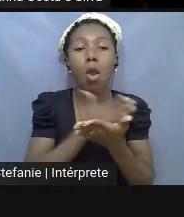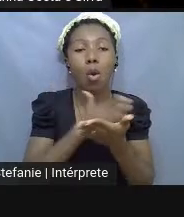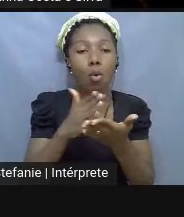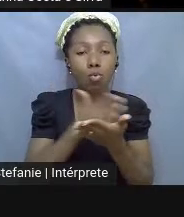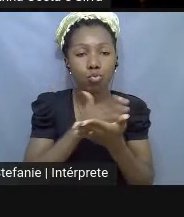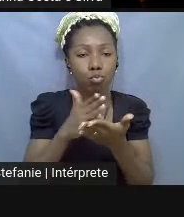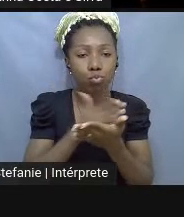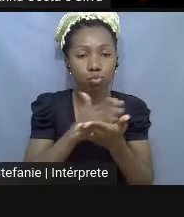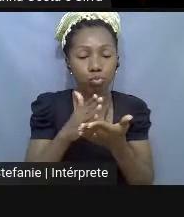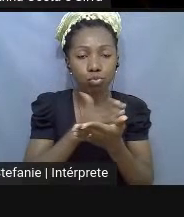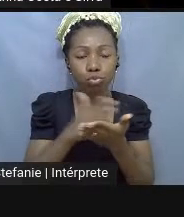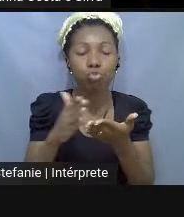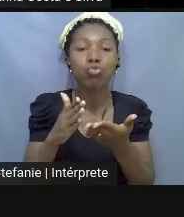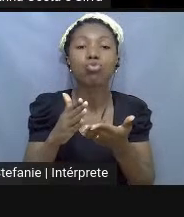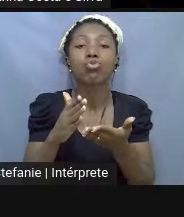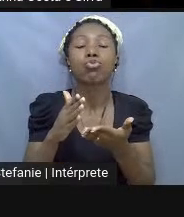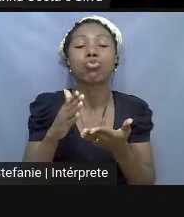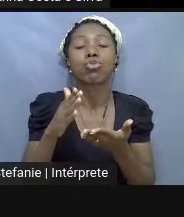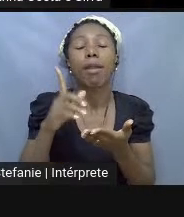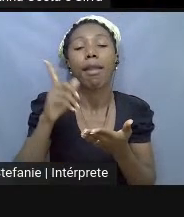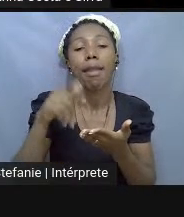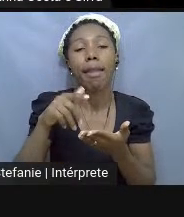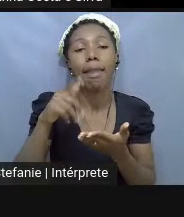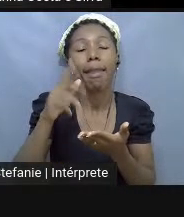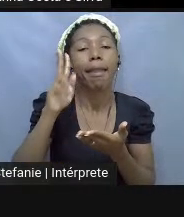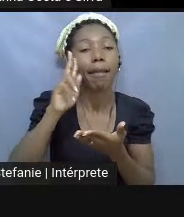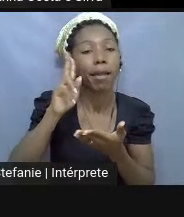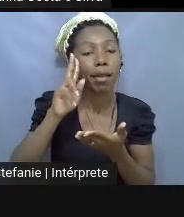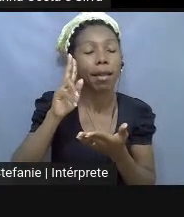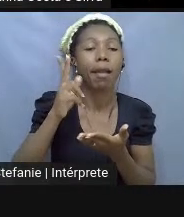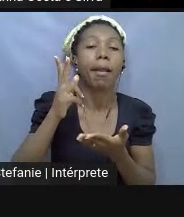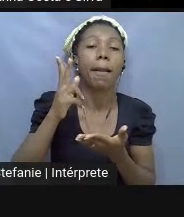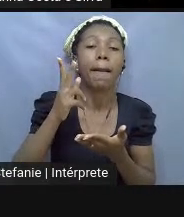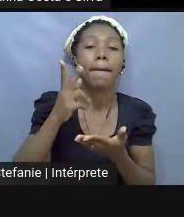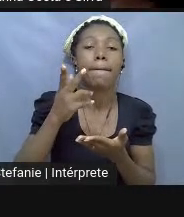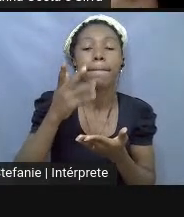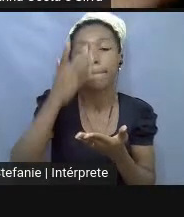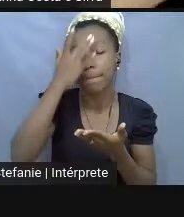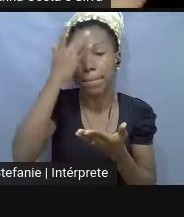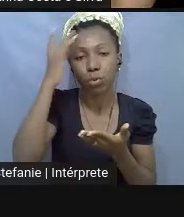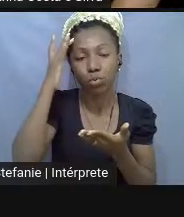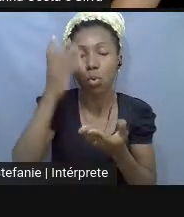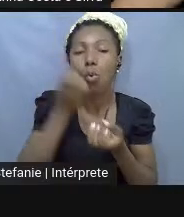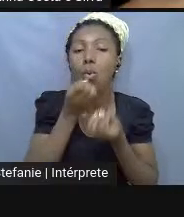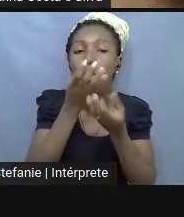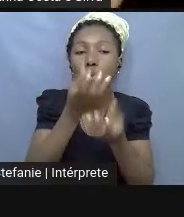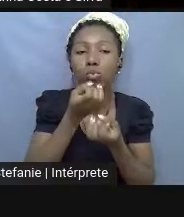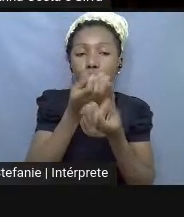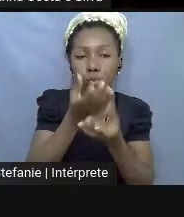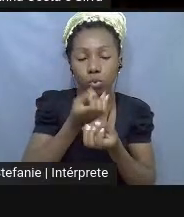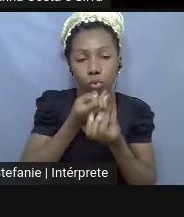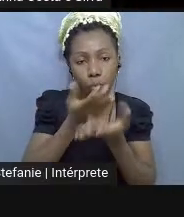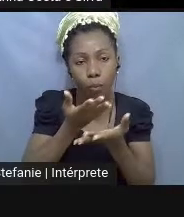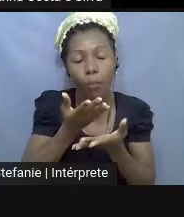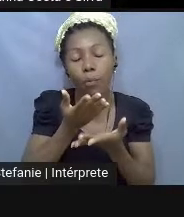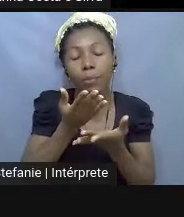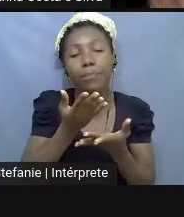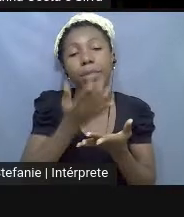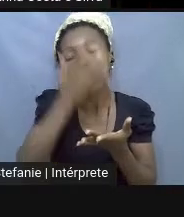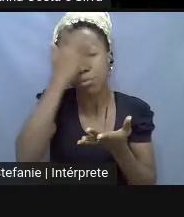relatos, né? Desses relatos, não. Dessas mensagens, que eu acho que as mensagens em si, assim, o que as pessoas falavam pra mim,